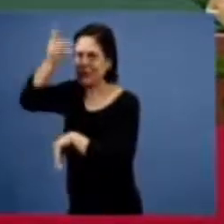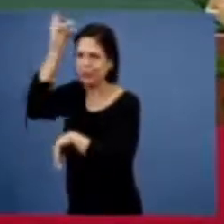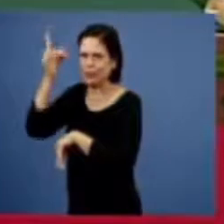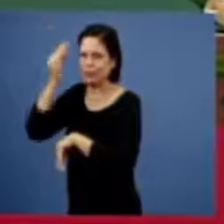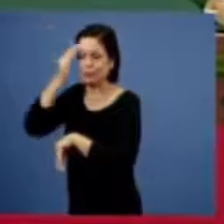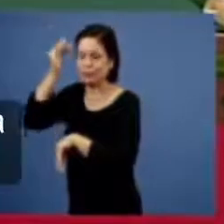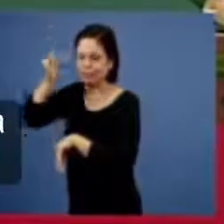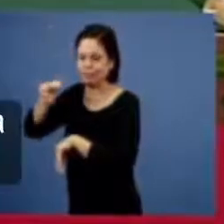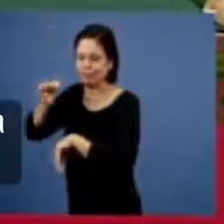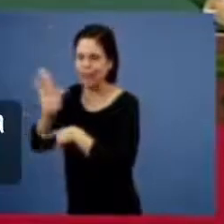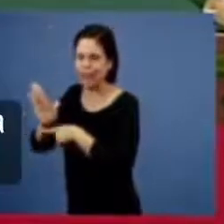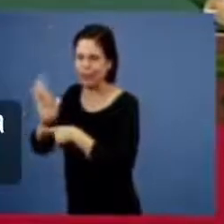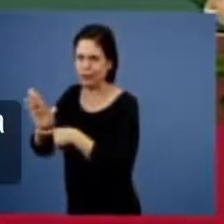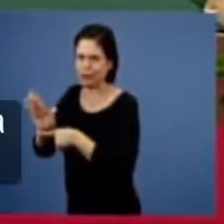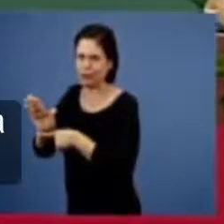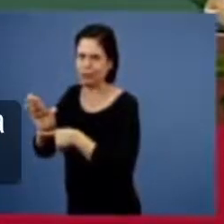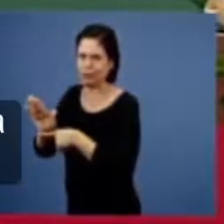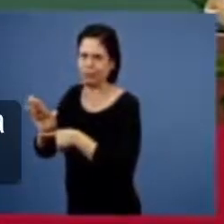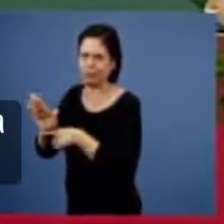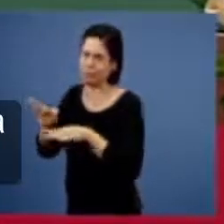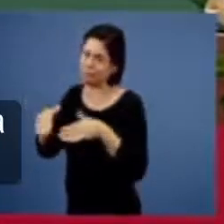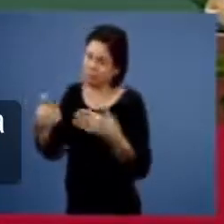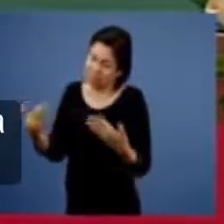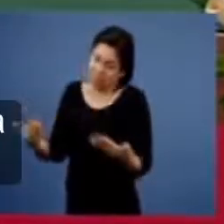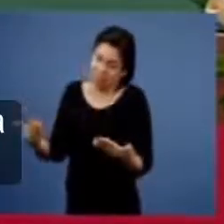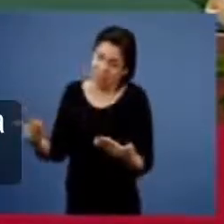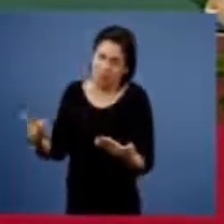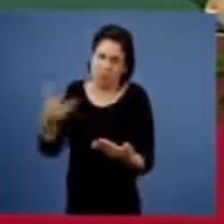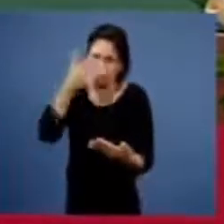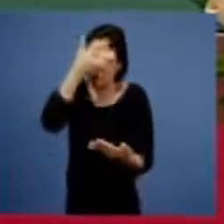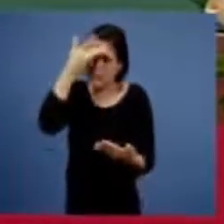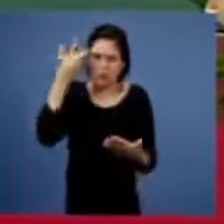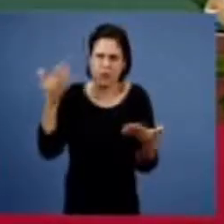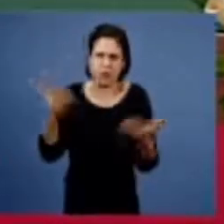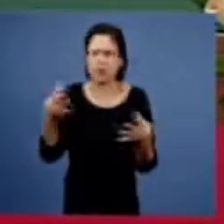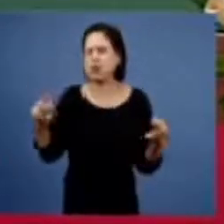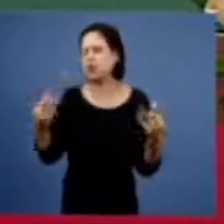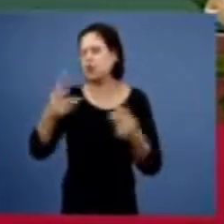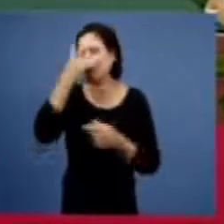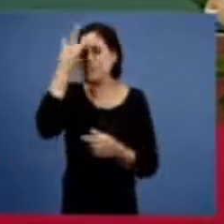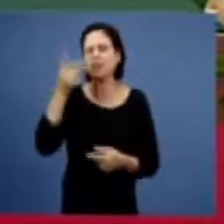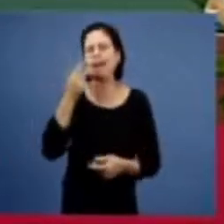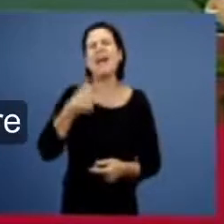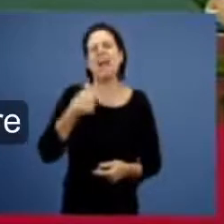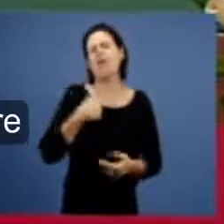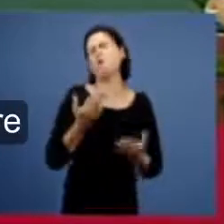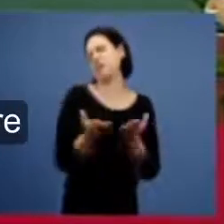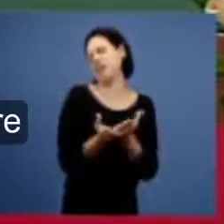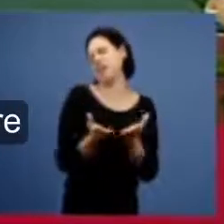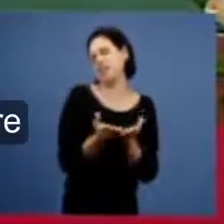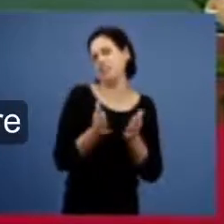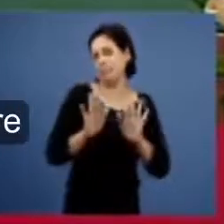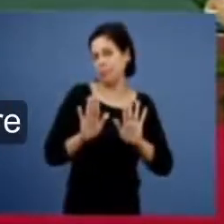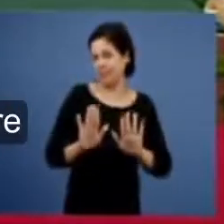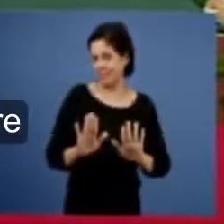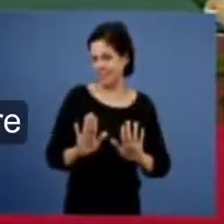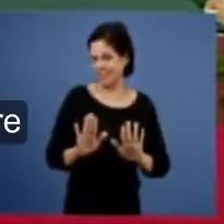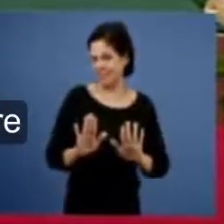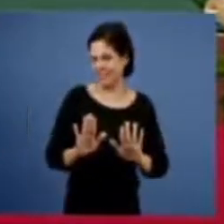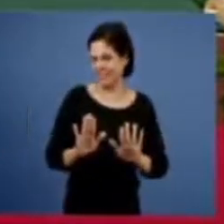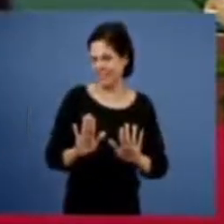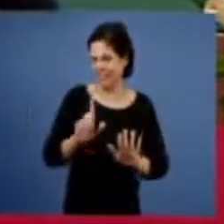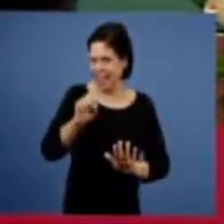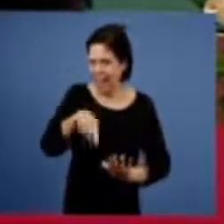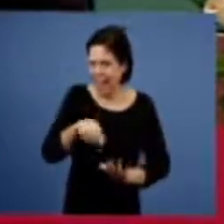a igreja em si, aí todo mundo é igreja, todo mundo é cristão, mas se o Espírito Santo não estiver revelando, você não sabe onde está o